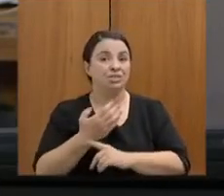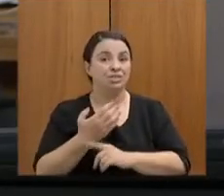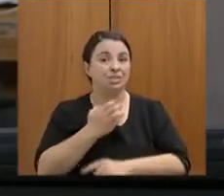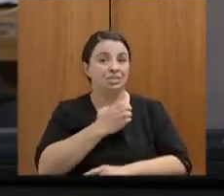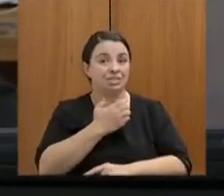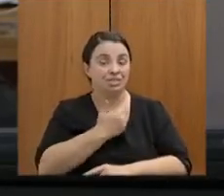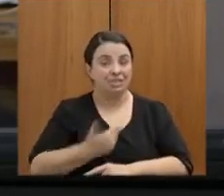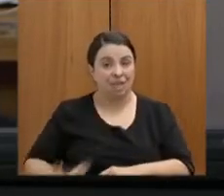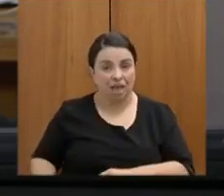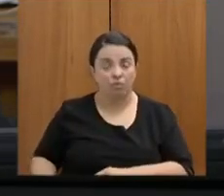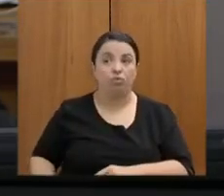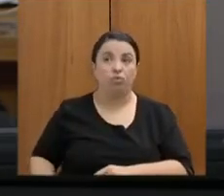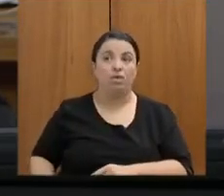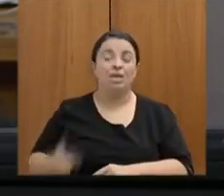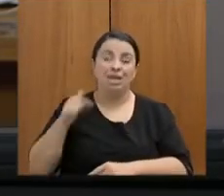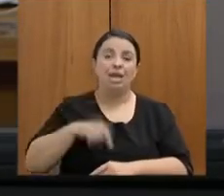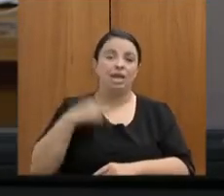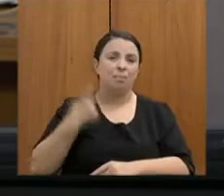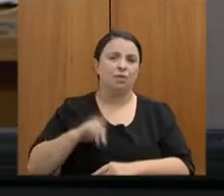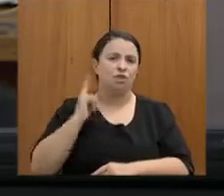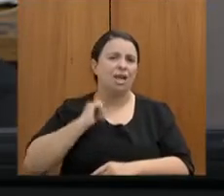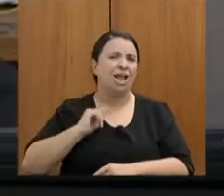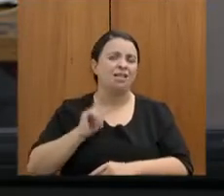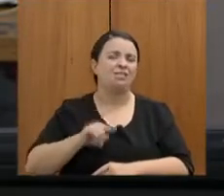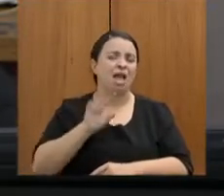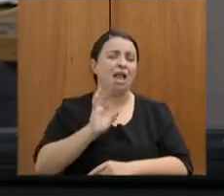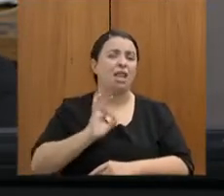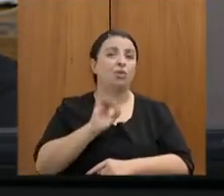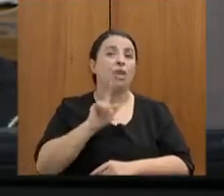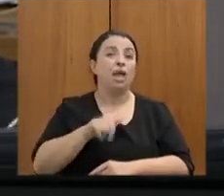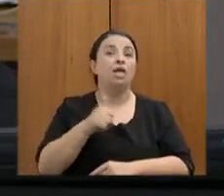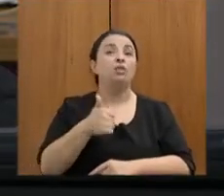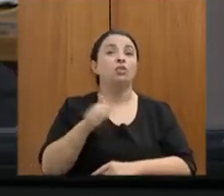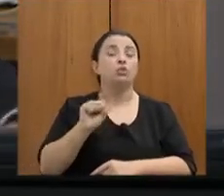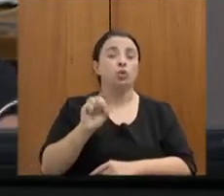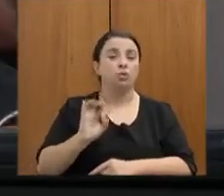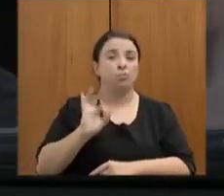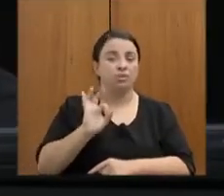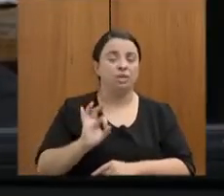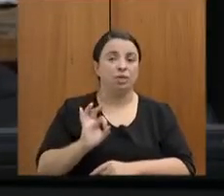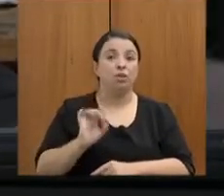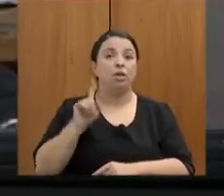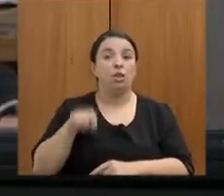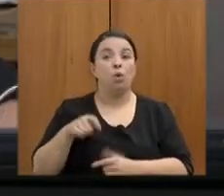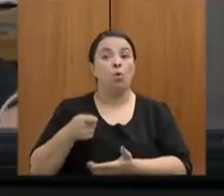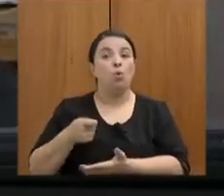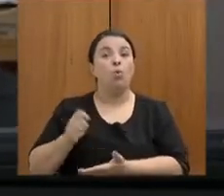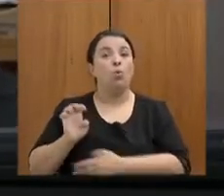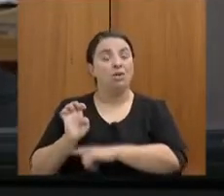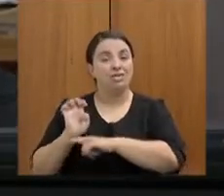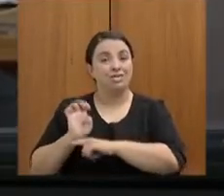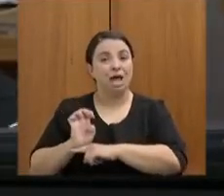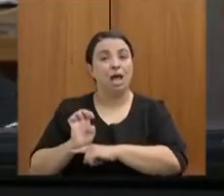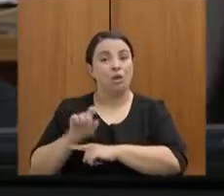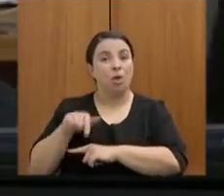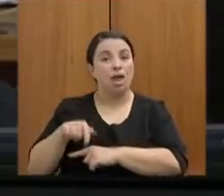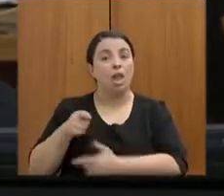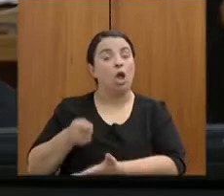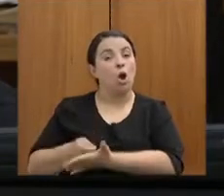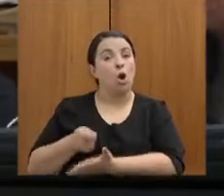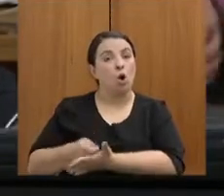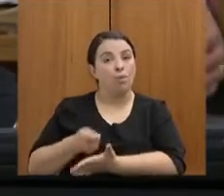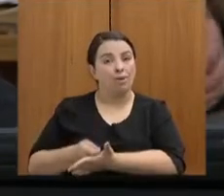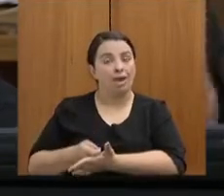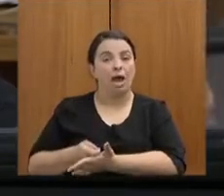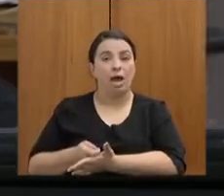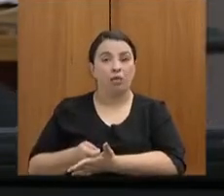Estado de Minas Gerais, é 18%. Então, o Estado deveria, deve, em função da sanção do Presidente